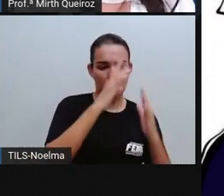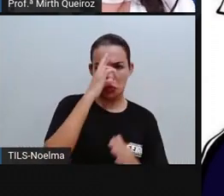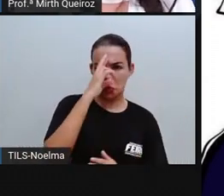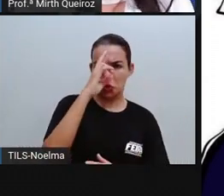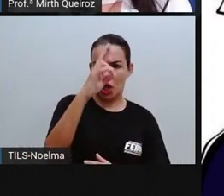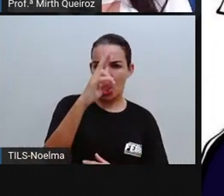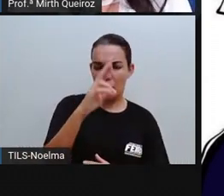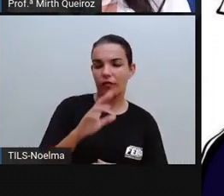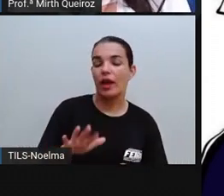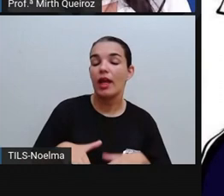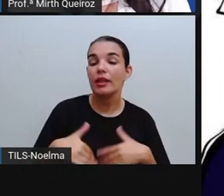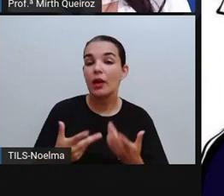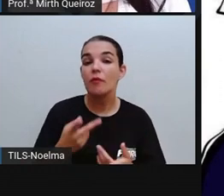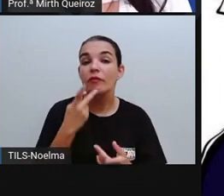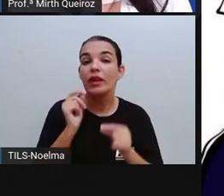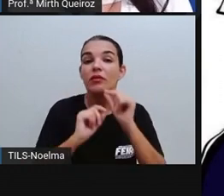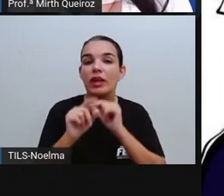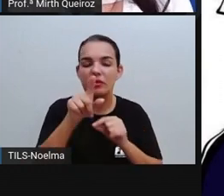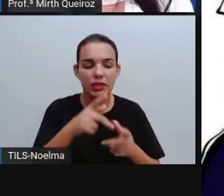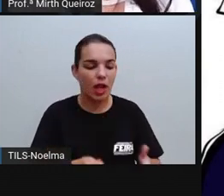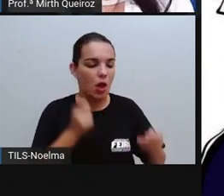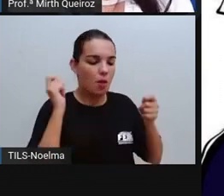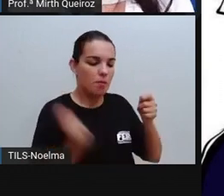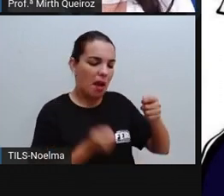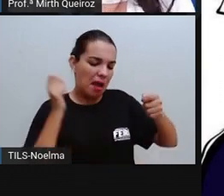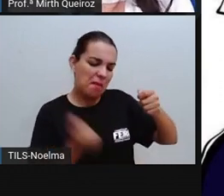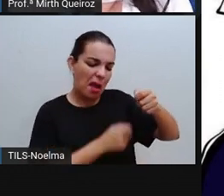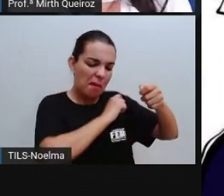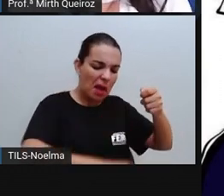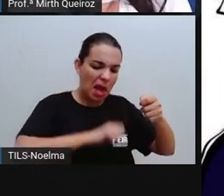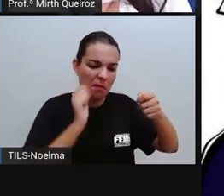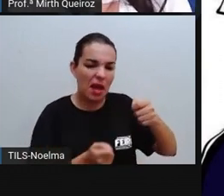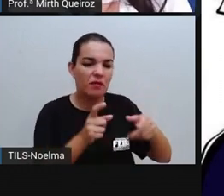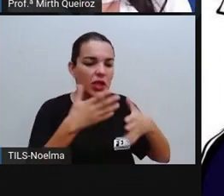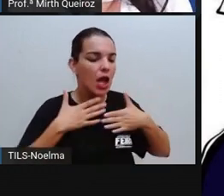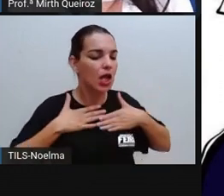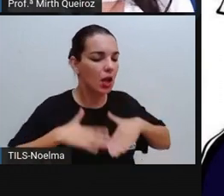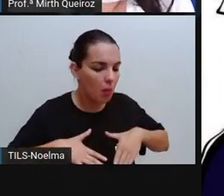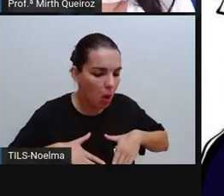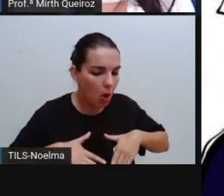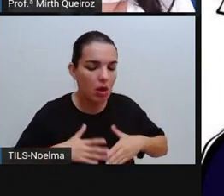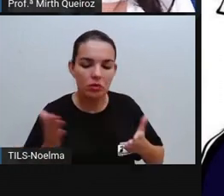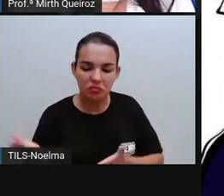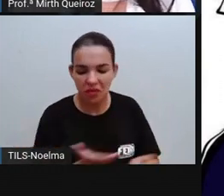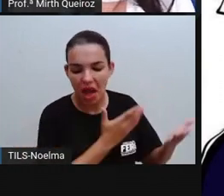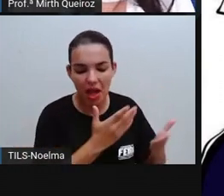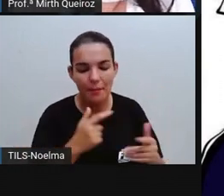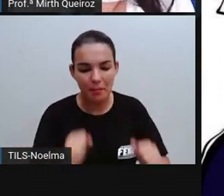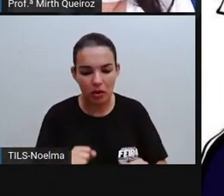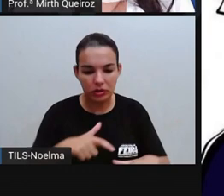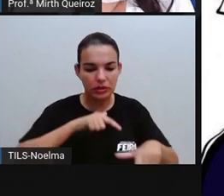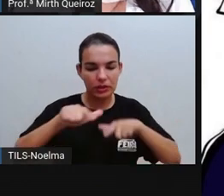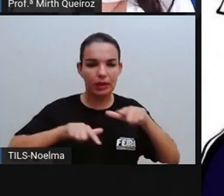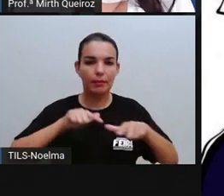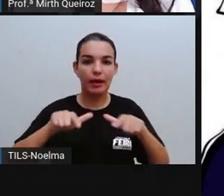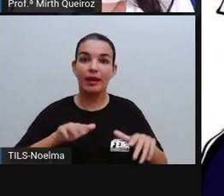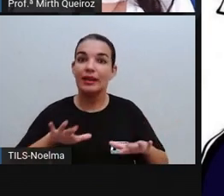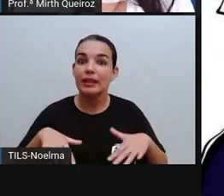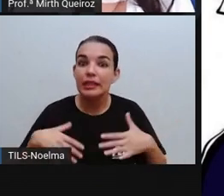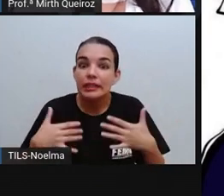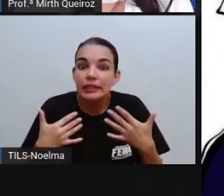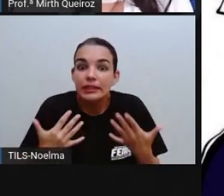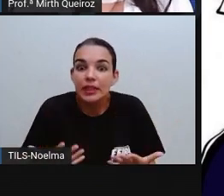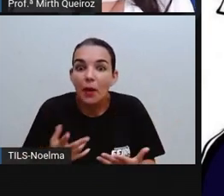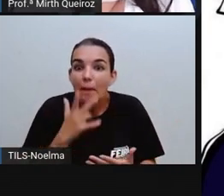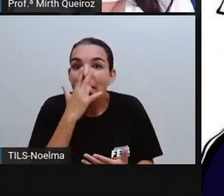domesticadas, porque domésticas vêm de domesticadas, né? Ou seja, terem passado por